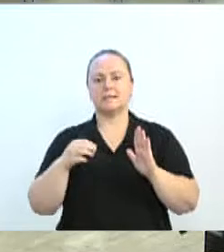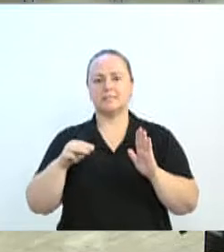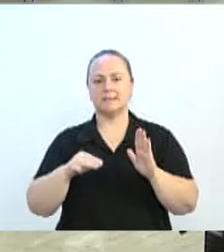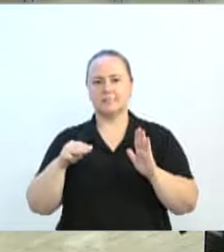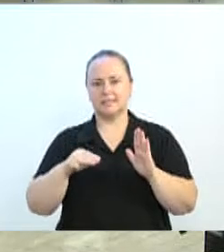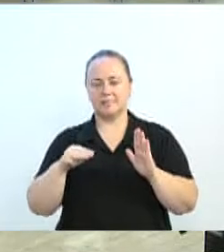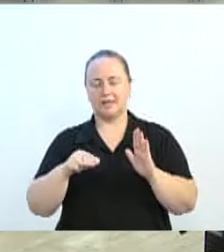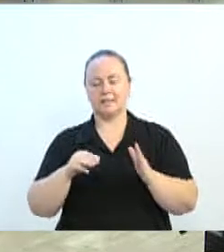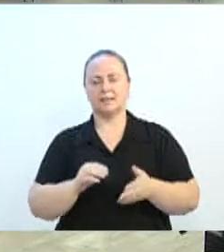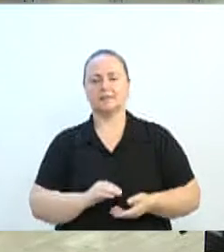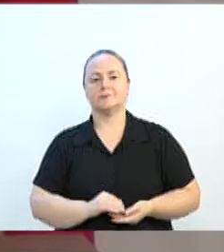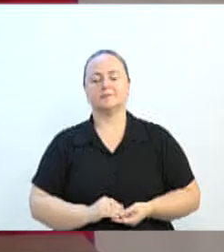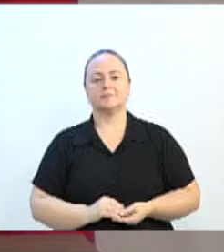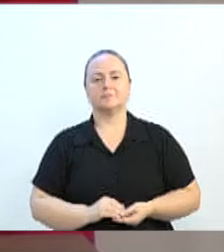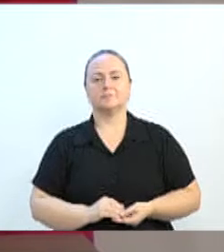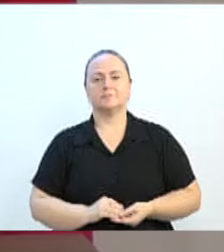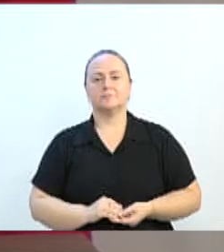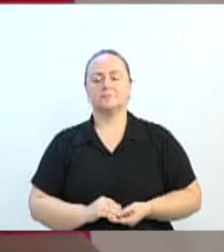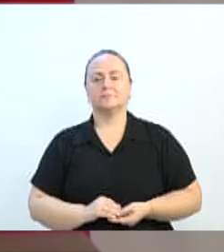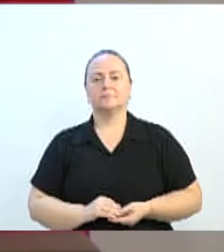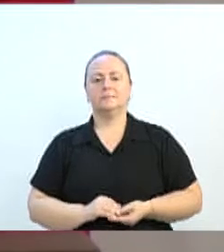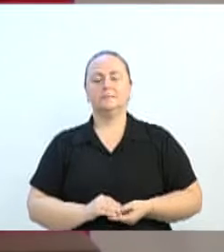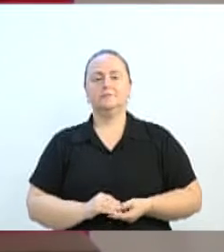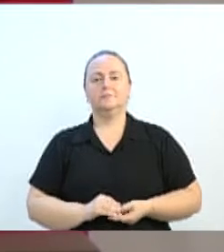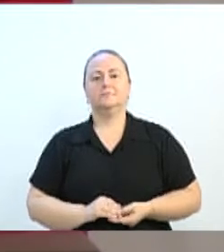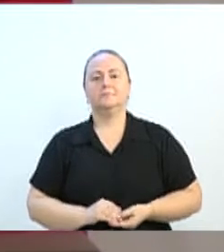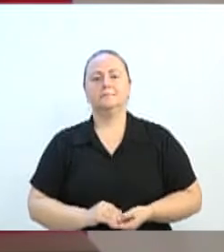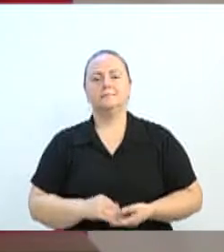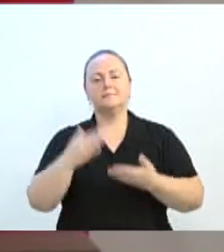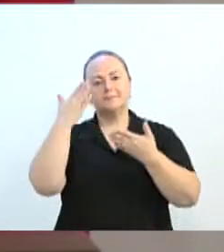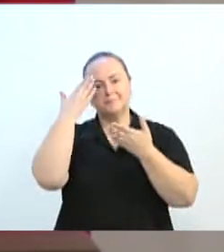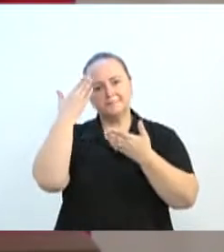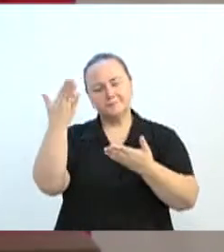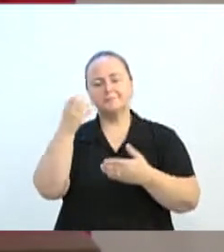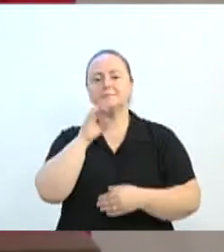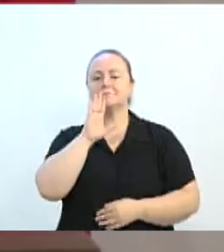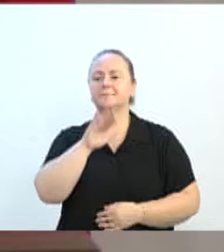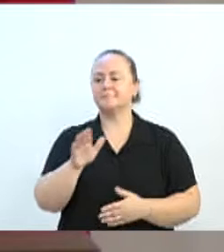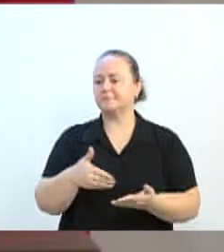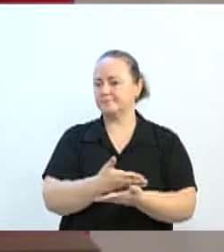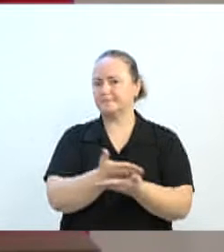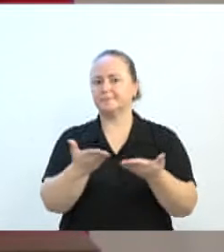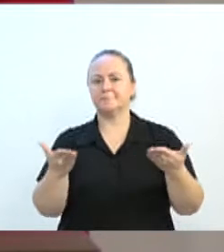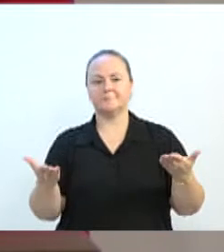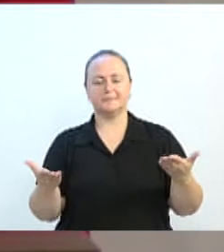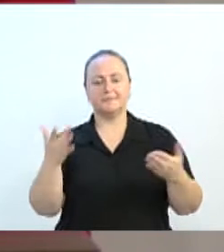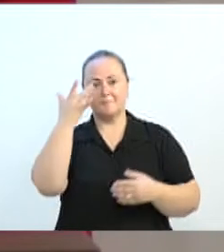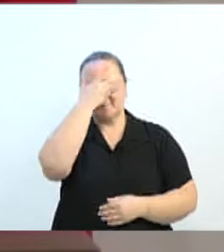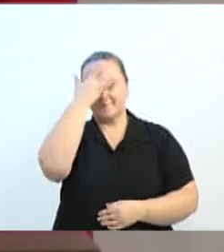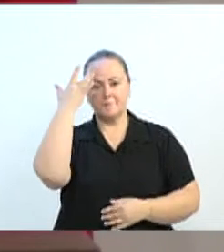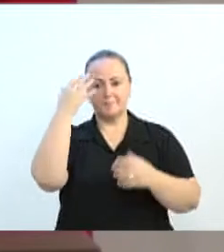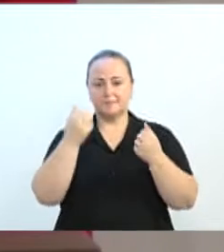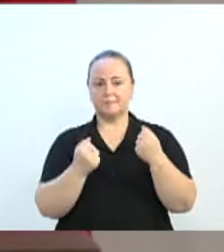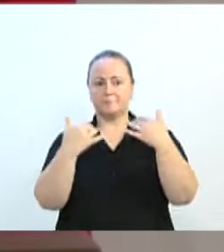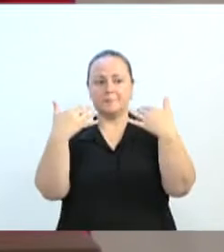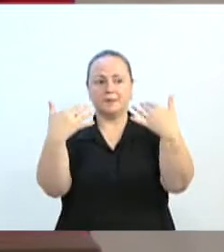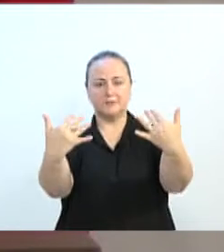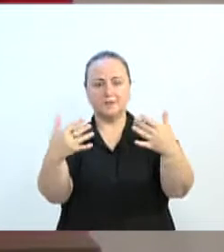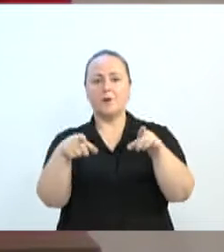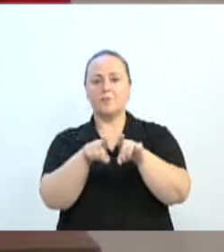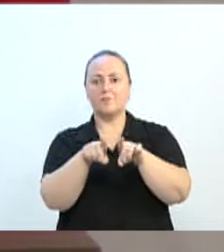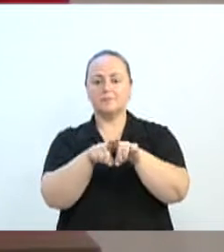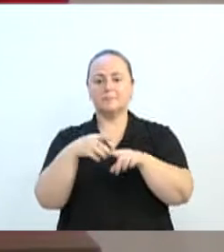Obrigado, vereadorito. Boa tarde, senhores, senhoras, vereadores, público que nos assiste aqui em suas